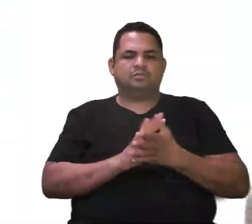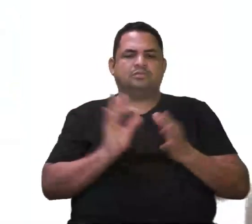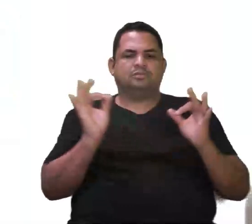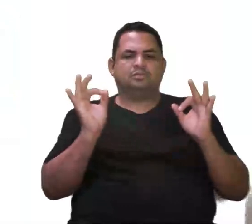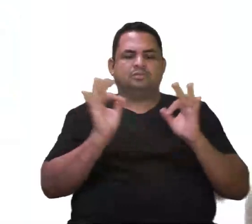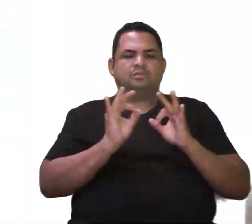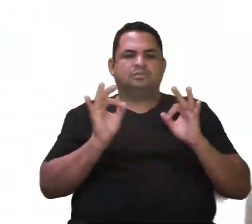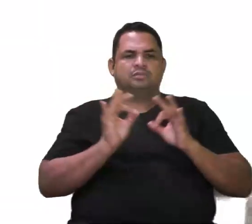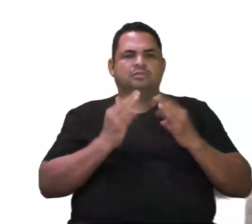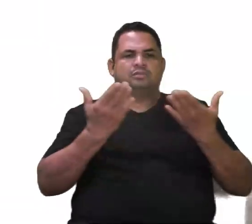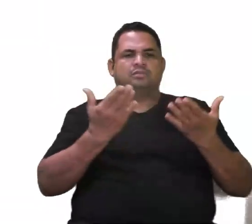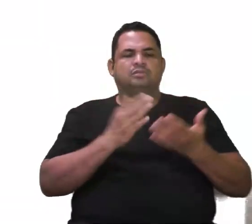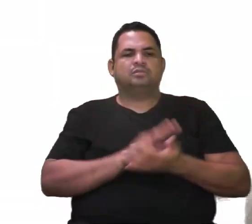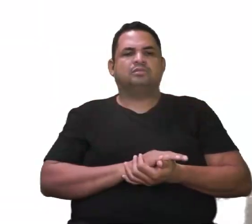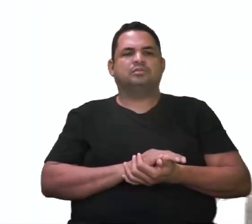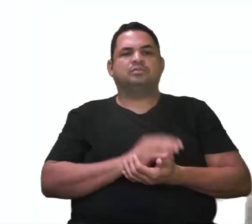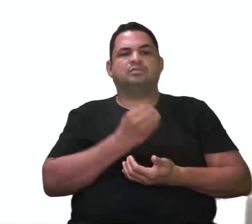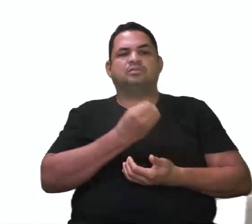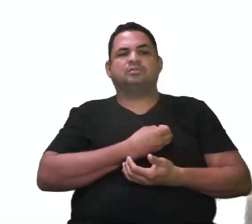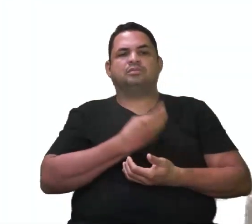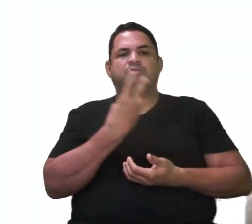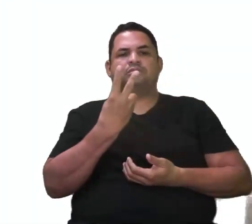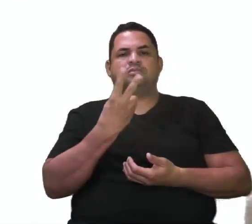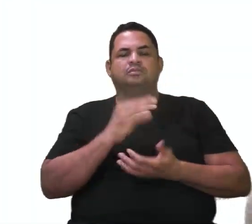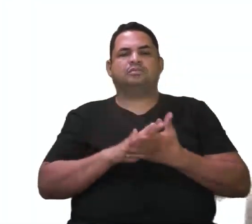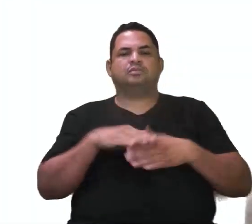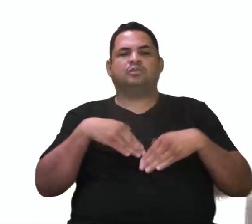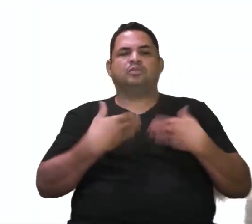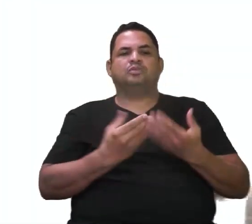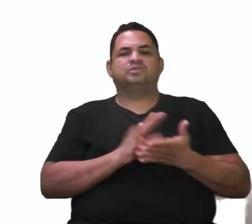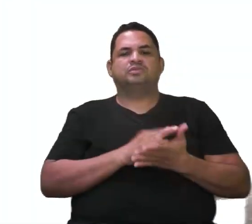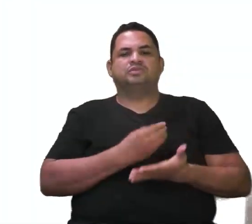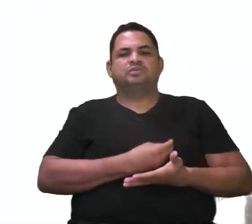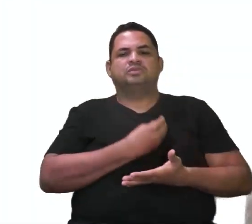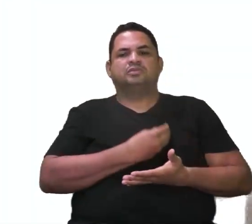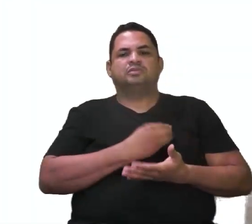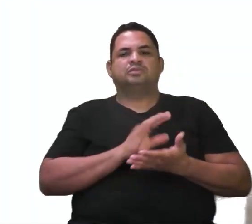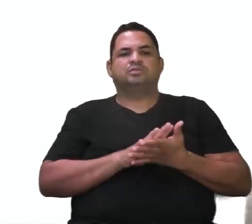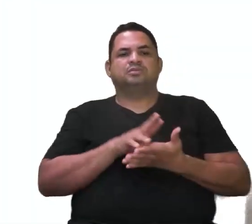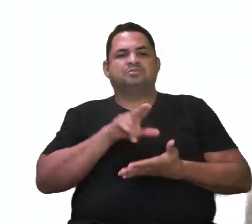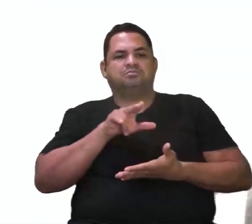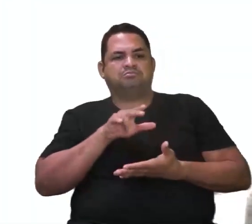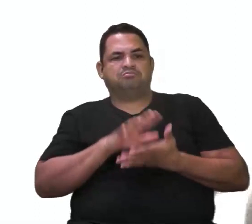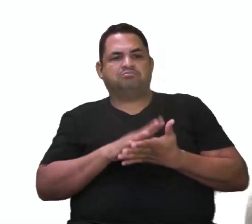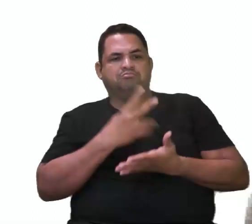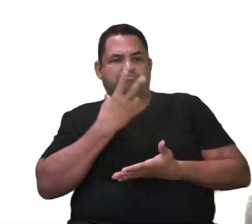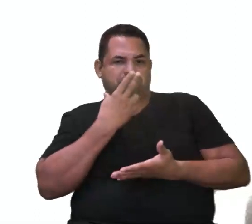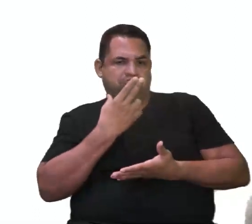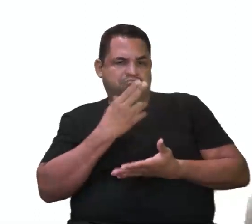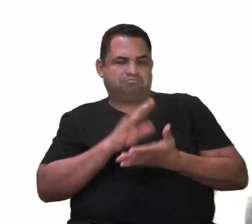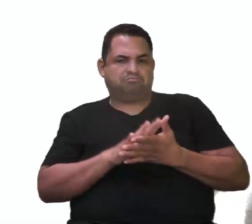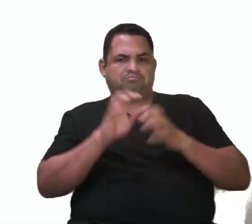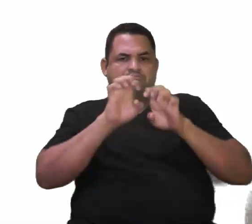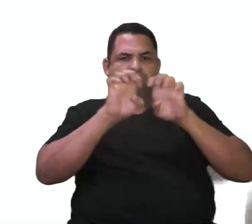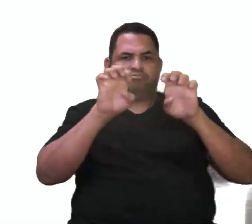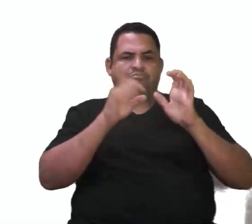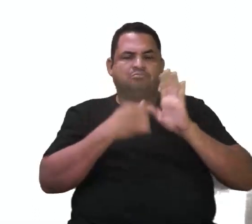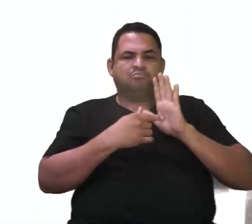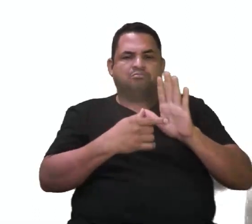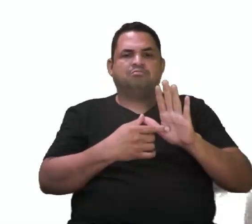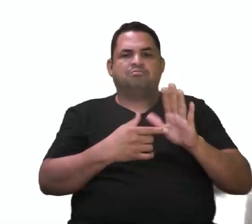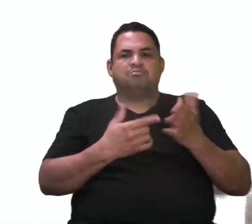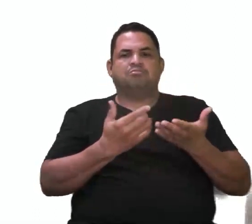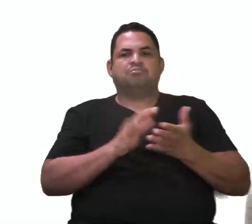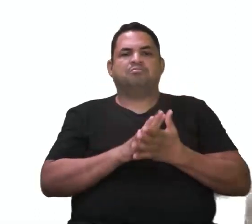Perfeito? Questão de número 2. Quando organismos não intimamente aparentados apresentam